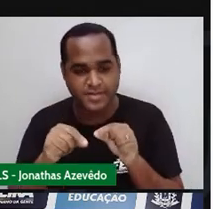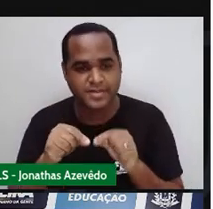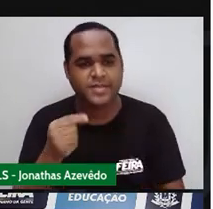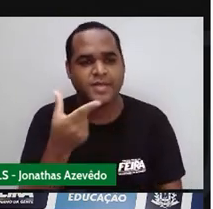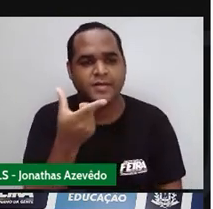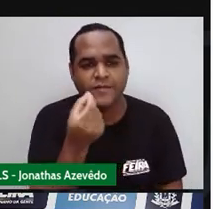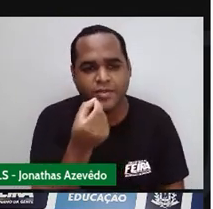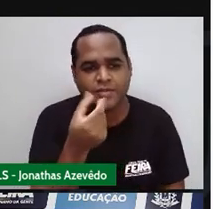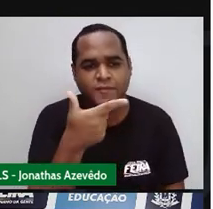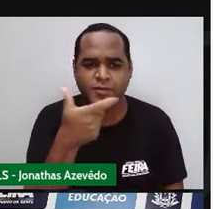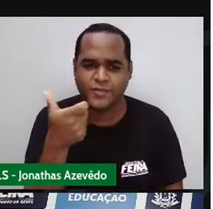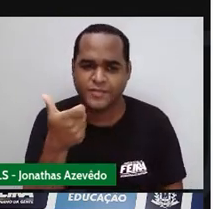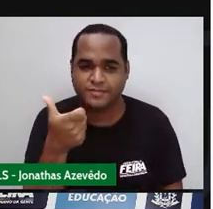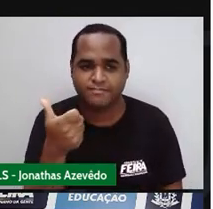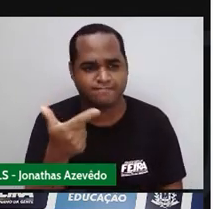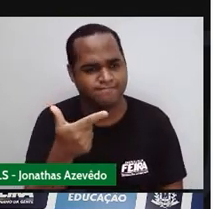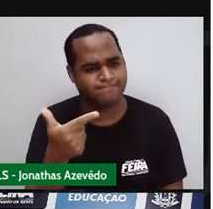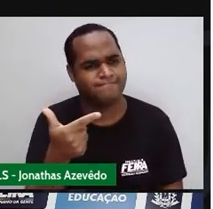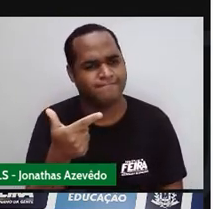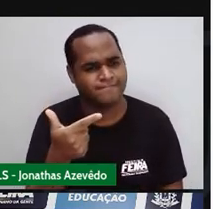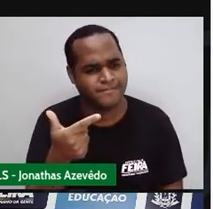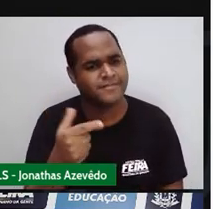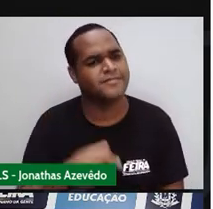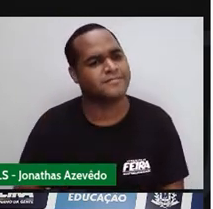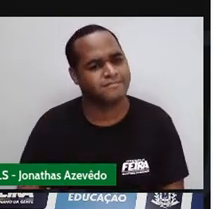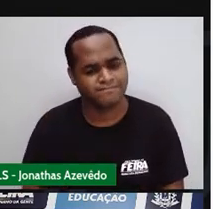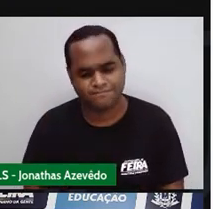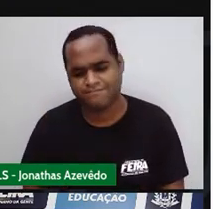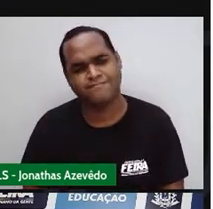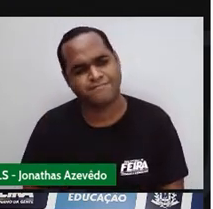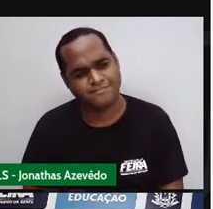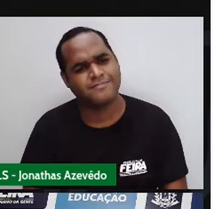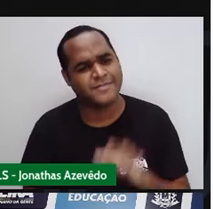20, 21 e 22. Correto?